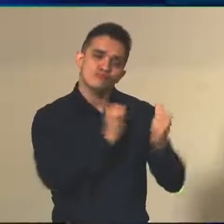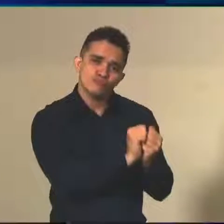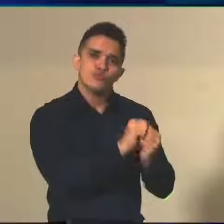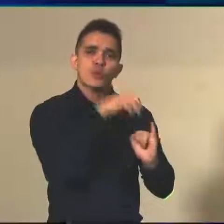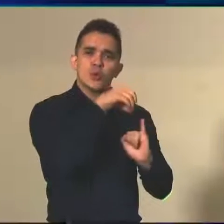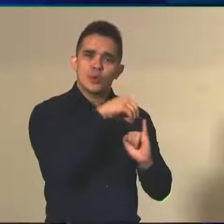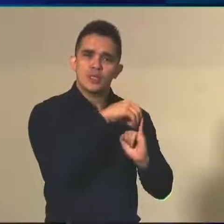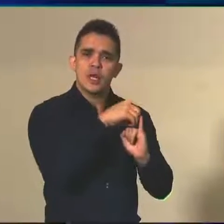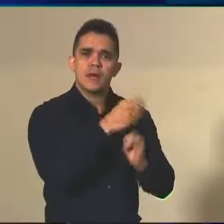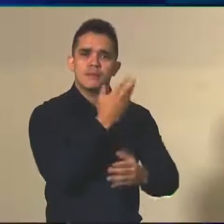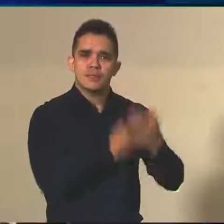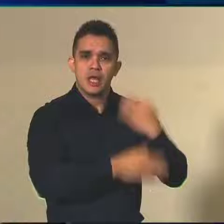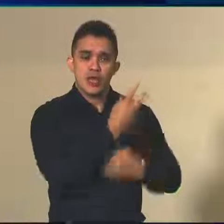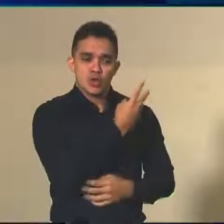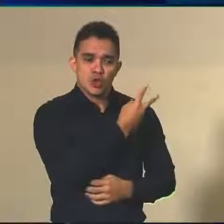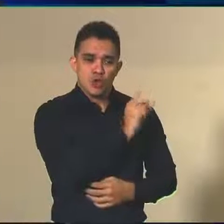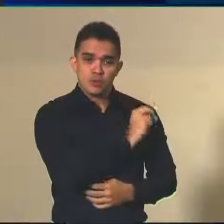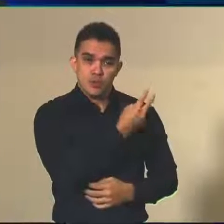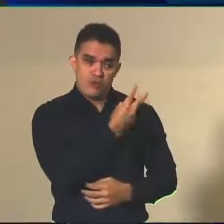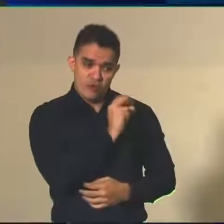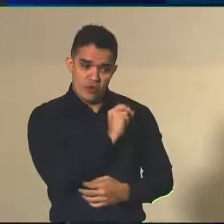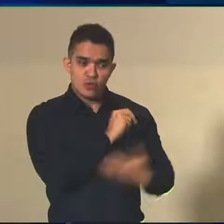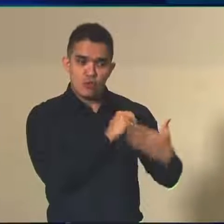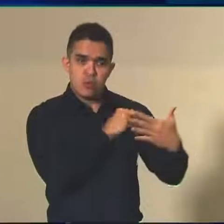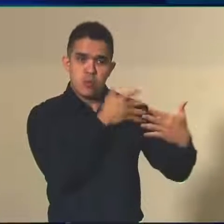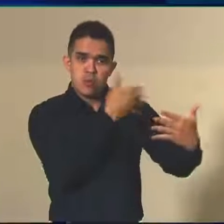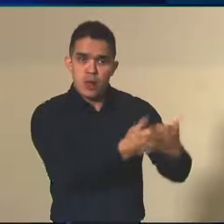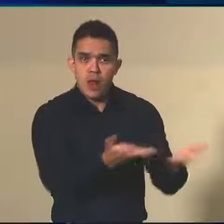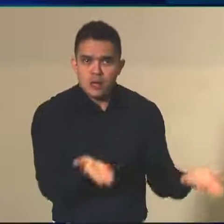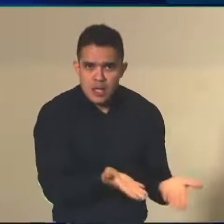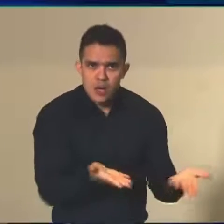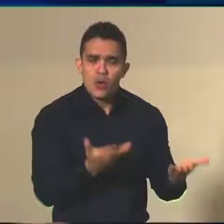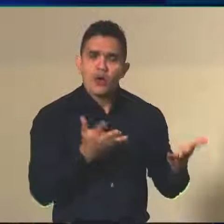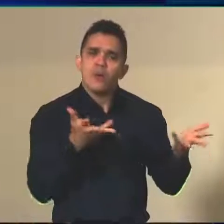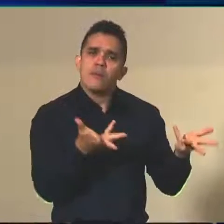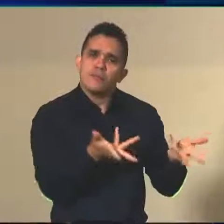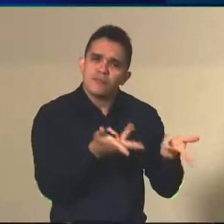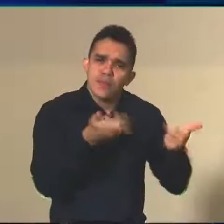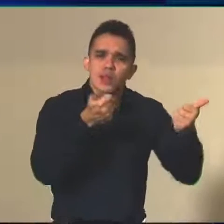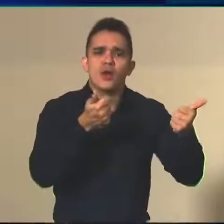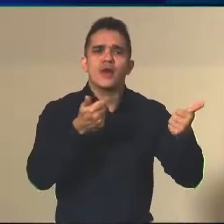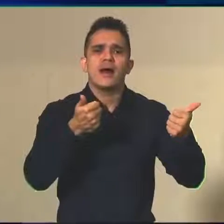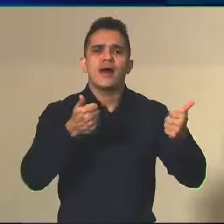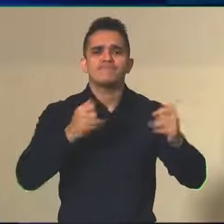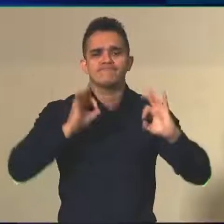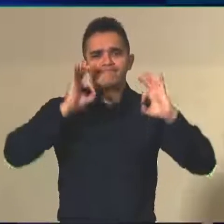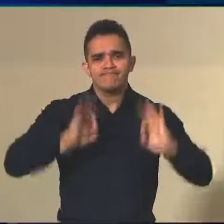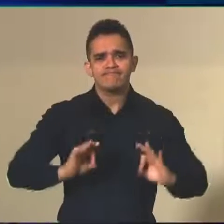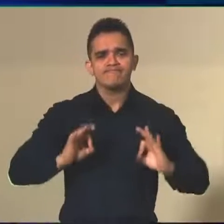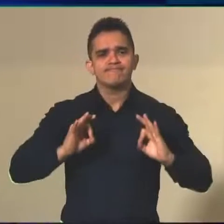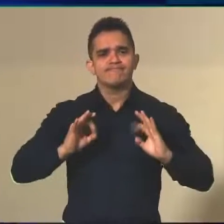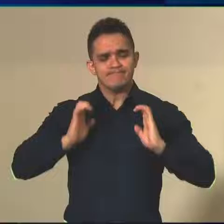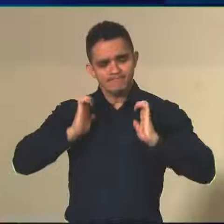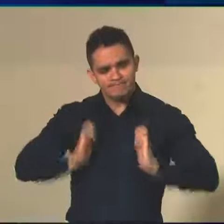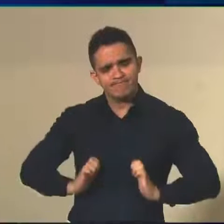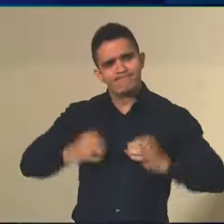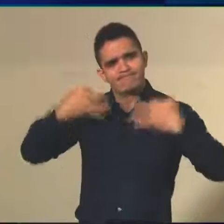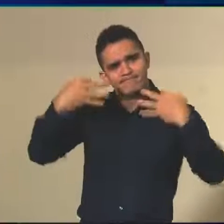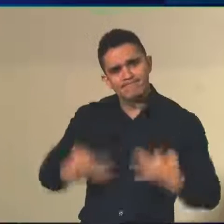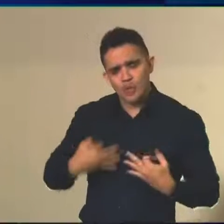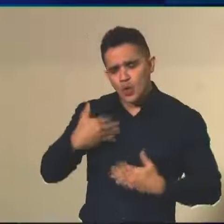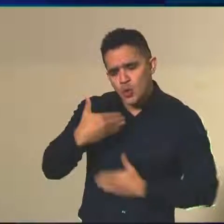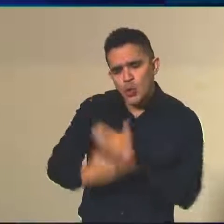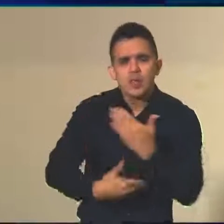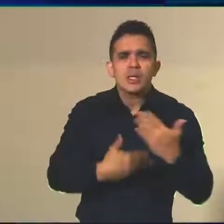2020, no sentido de aprimoramento da governança, da transparência e da integridade em todos os processos,